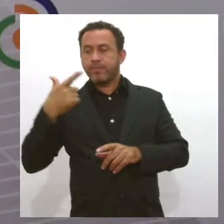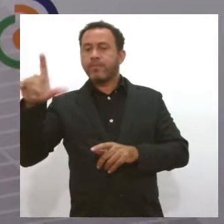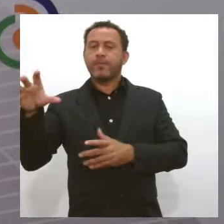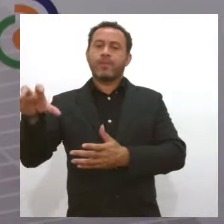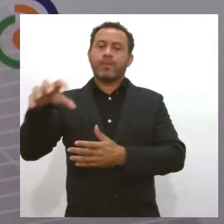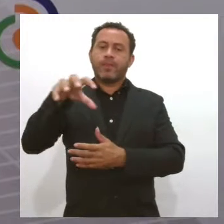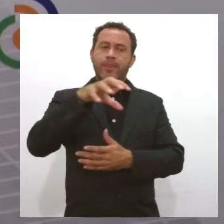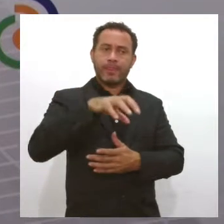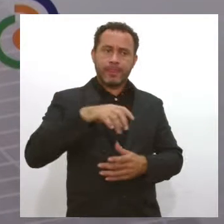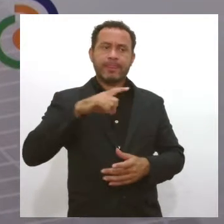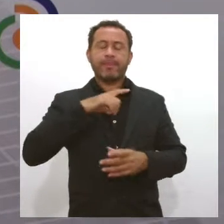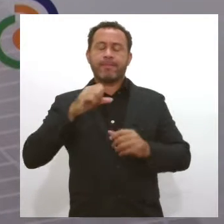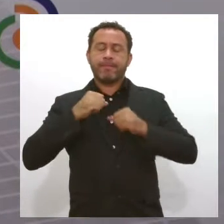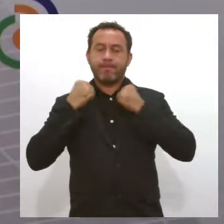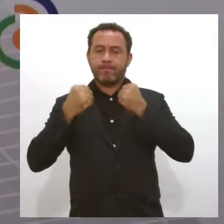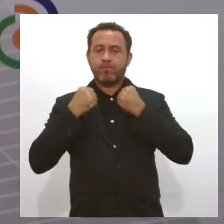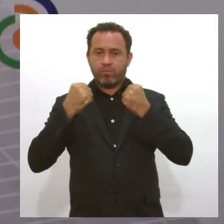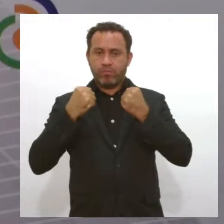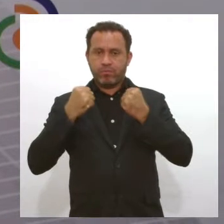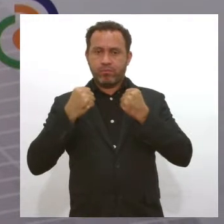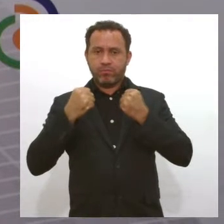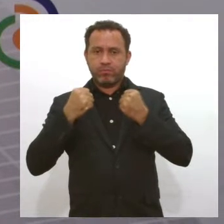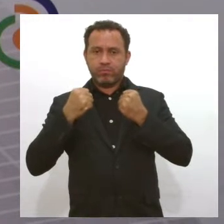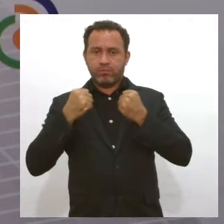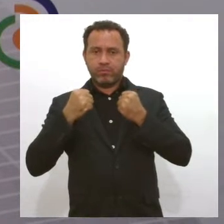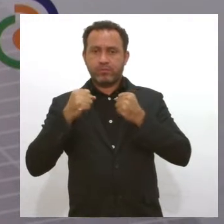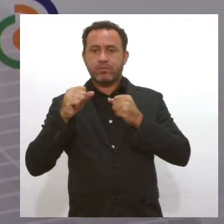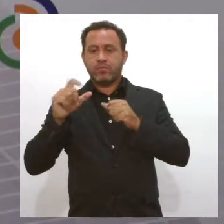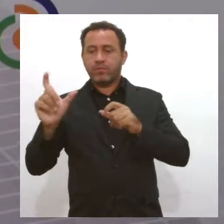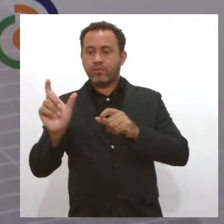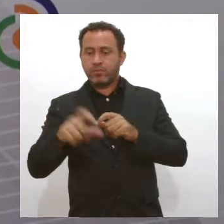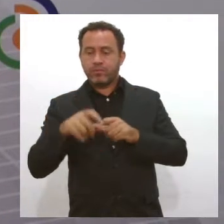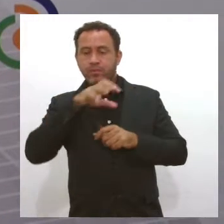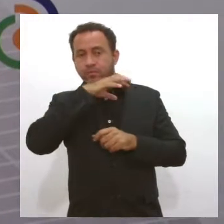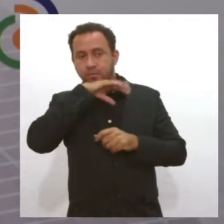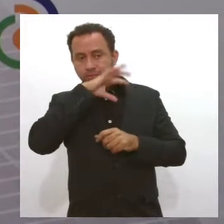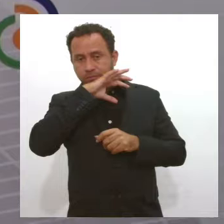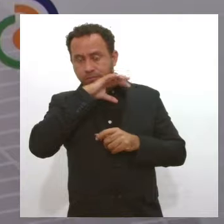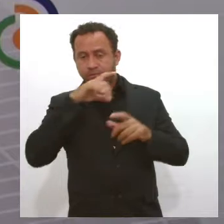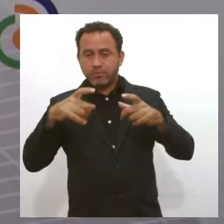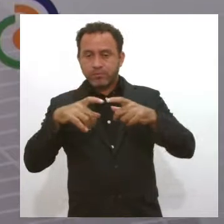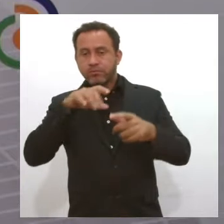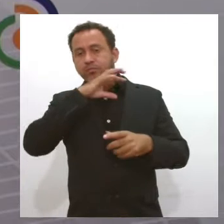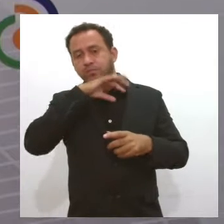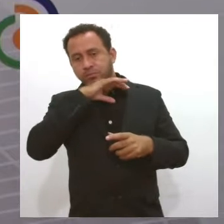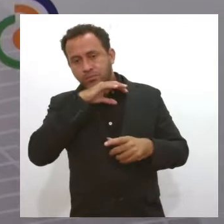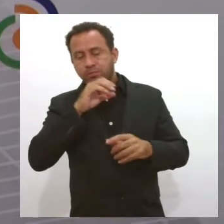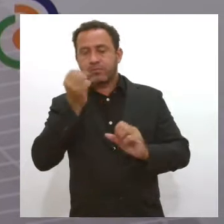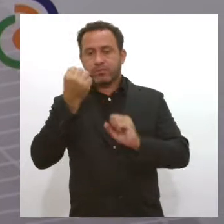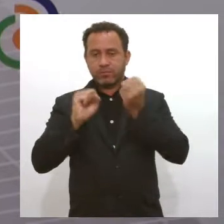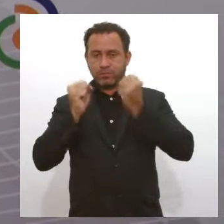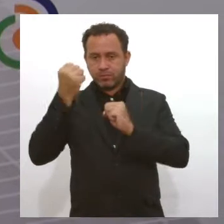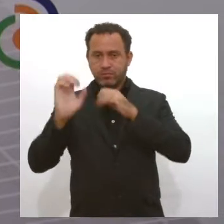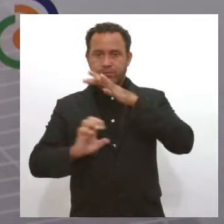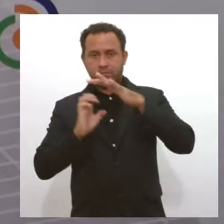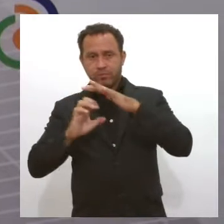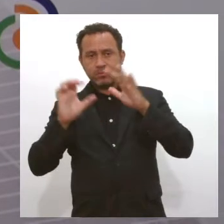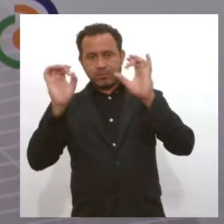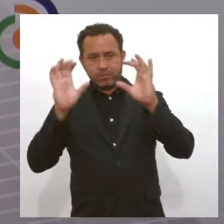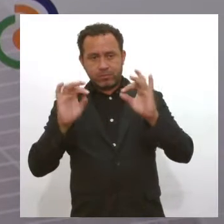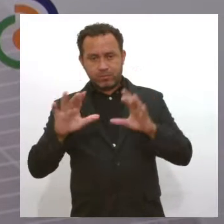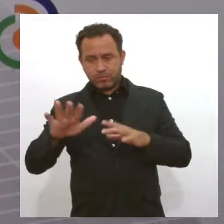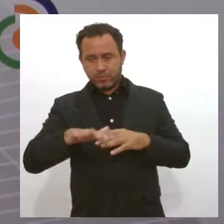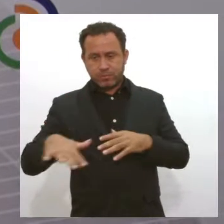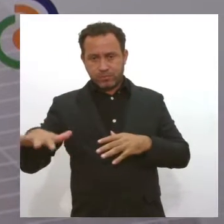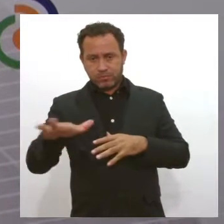foram fortalecidas nesse momento, como a criação de pequenos animais, a construção de água indústrias e outras ações específicas da